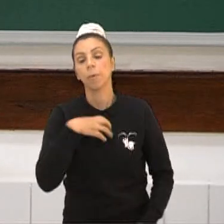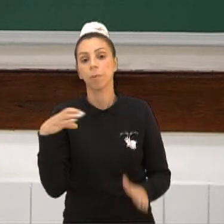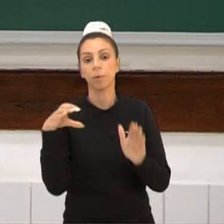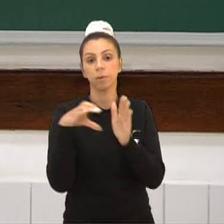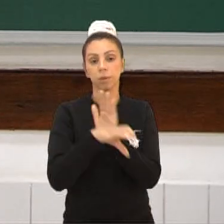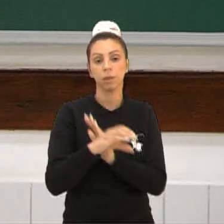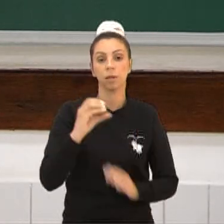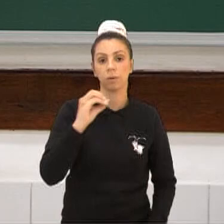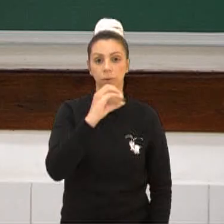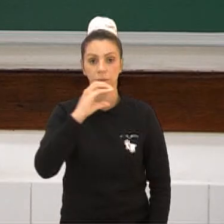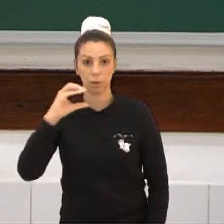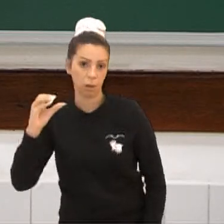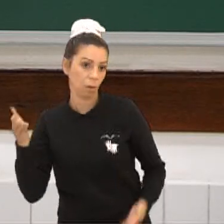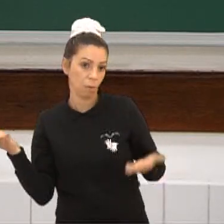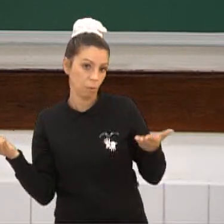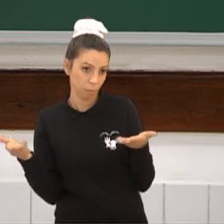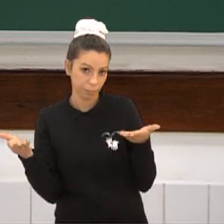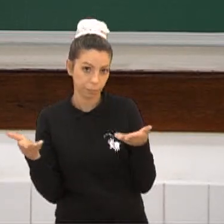hoje.